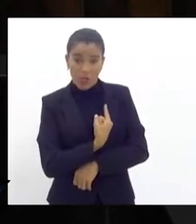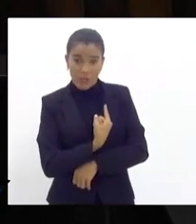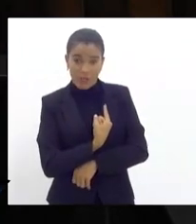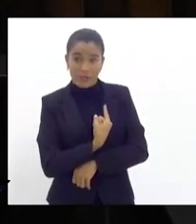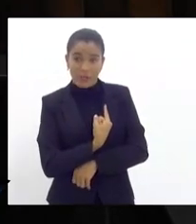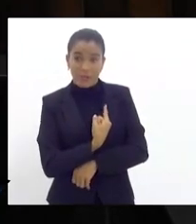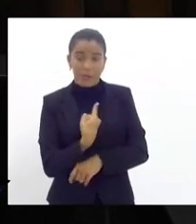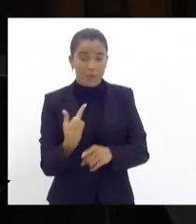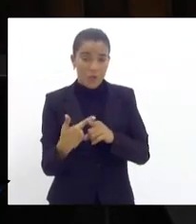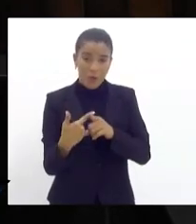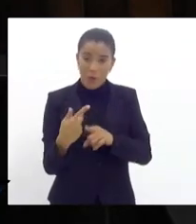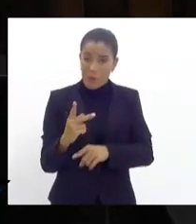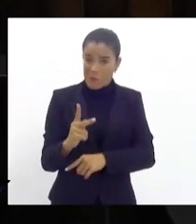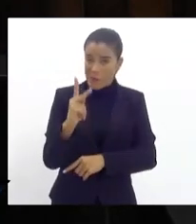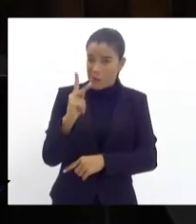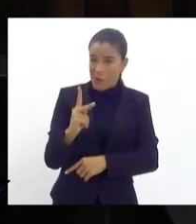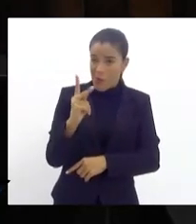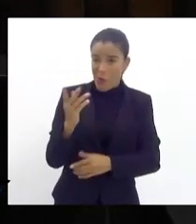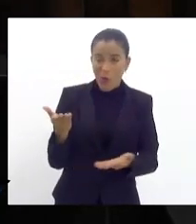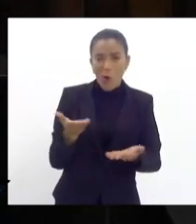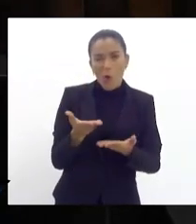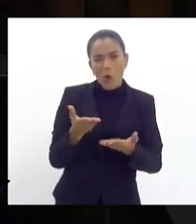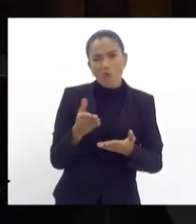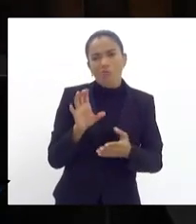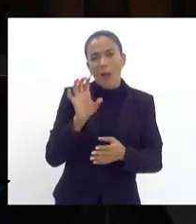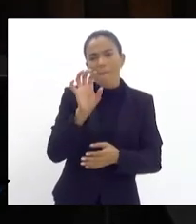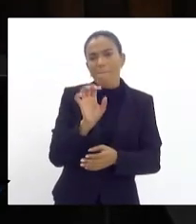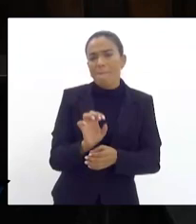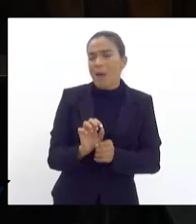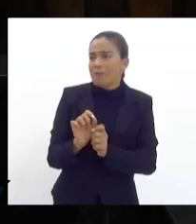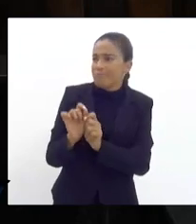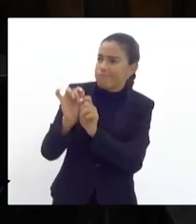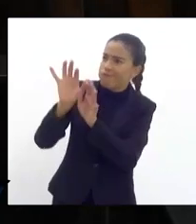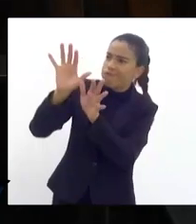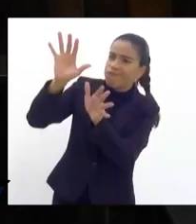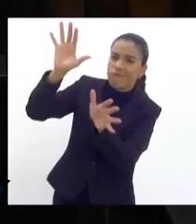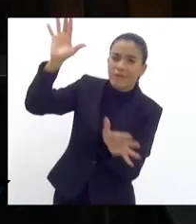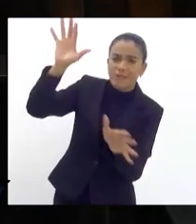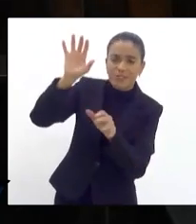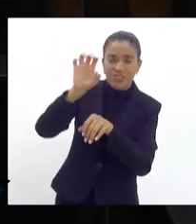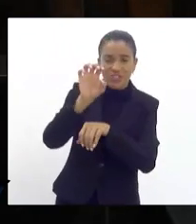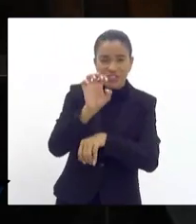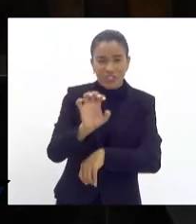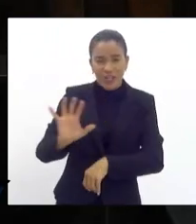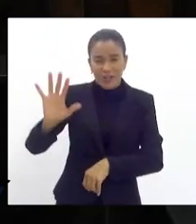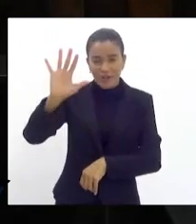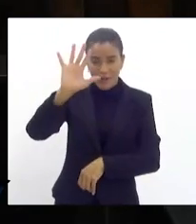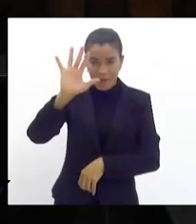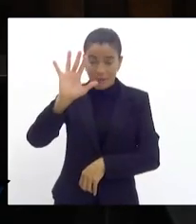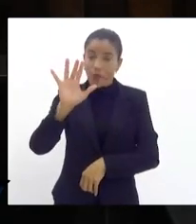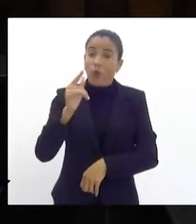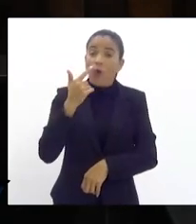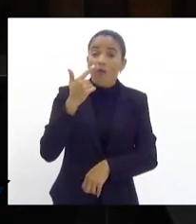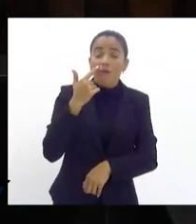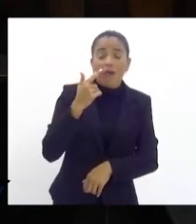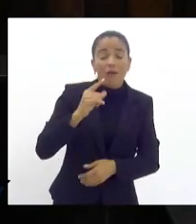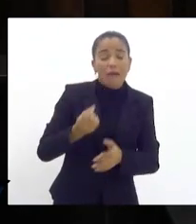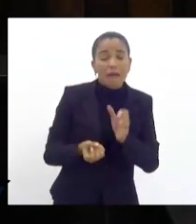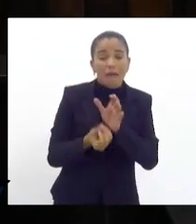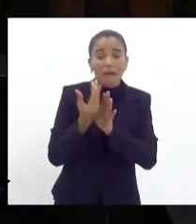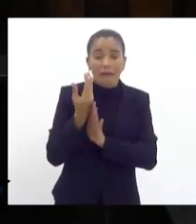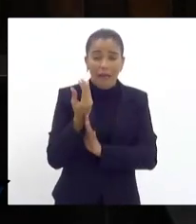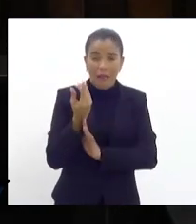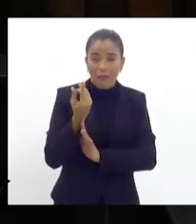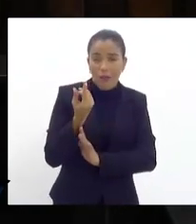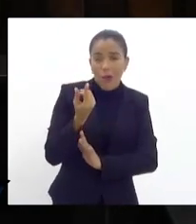porque o petróleo estava aqui hoje, está em diversos outros estados, quando foi criada a figura do ROE de participação especial,